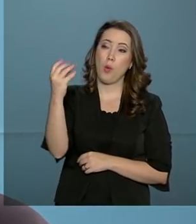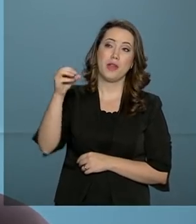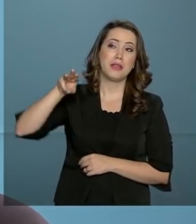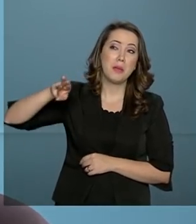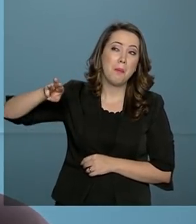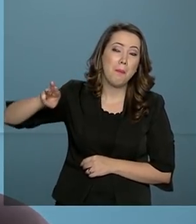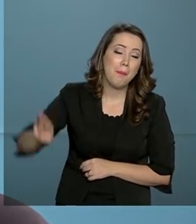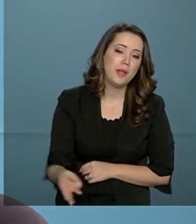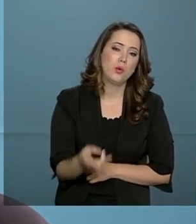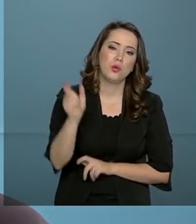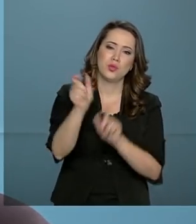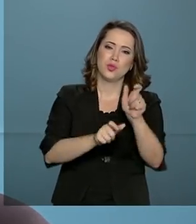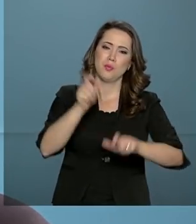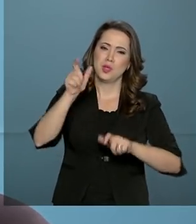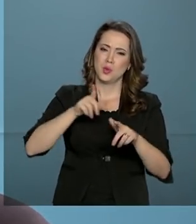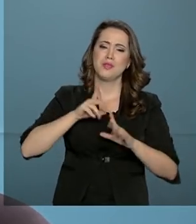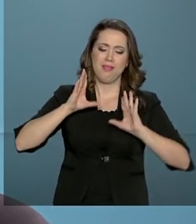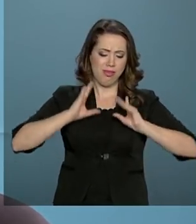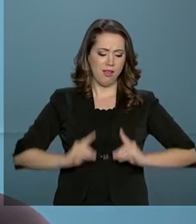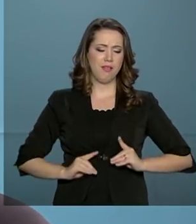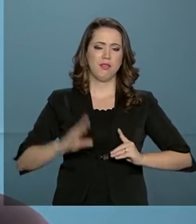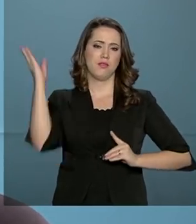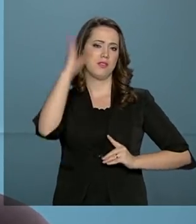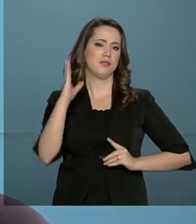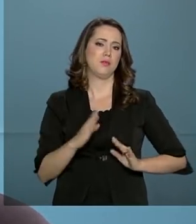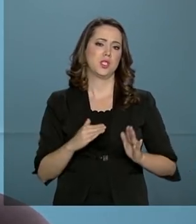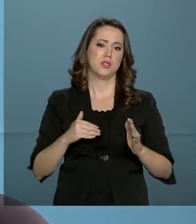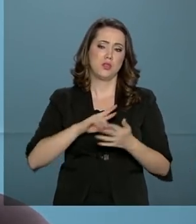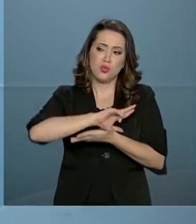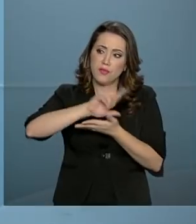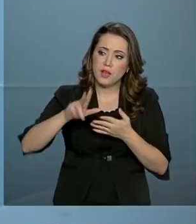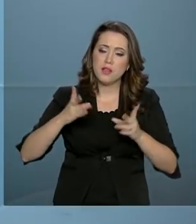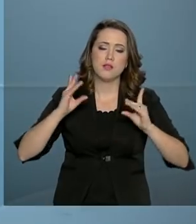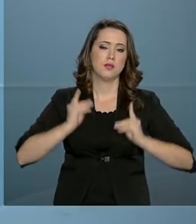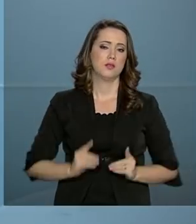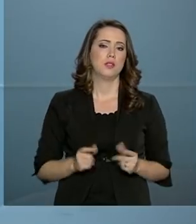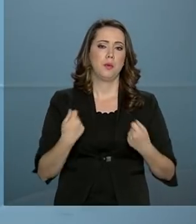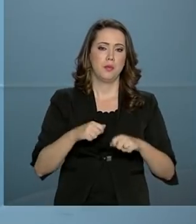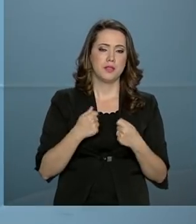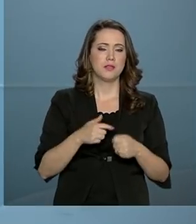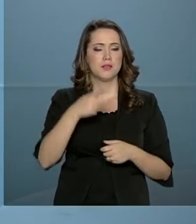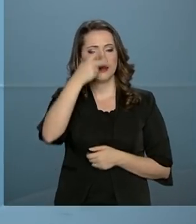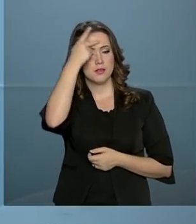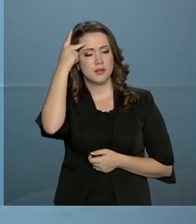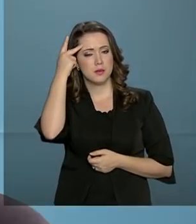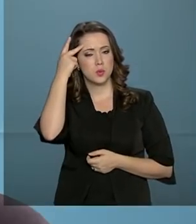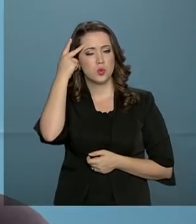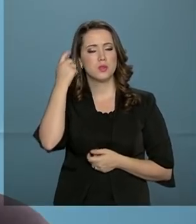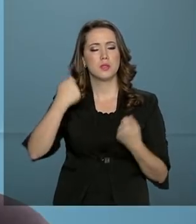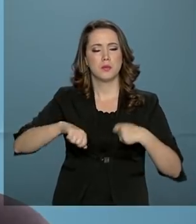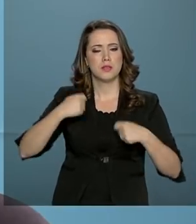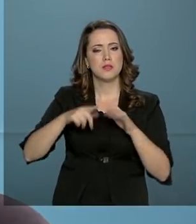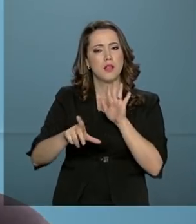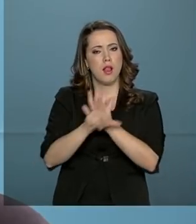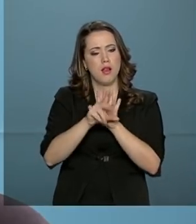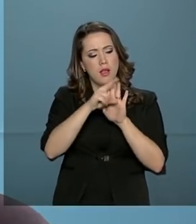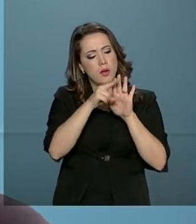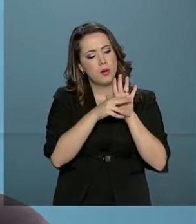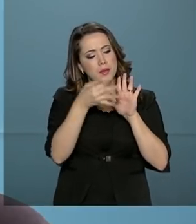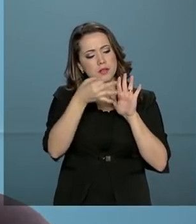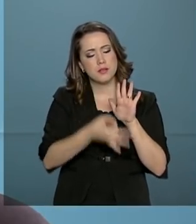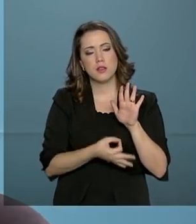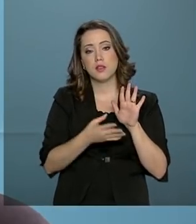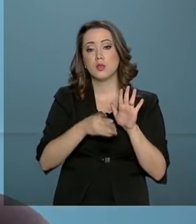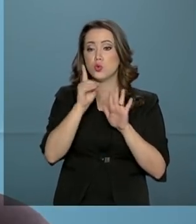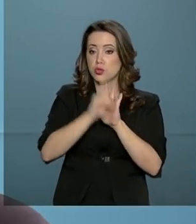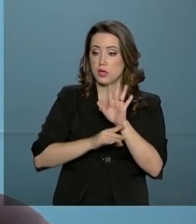deficiência. Consegue imaginar o número de pessoas que precisam que essa lei seja regulamentada e que tenham seus direitos garantidos?